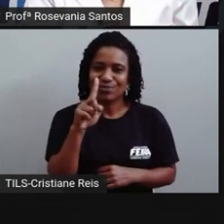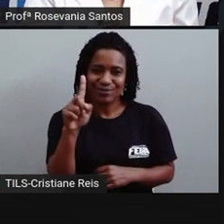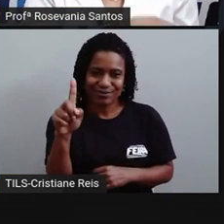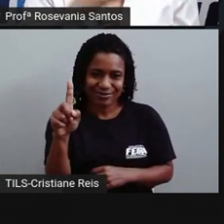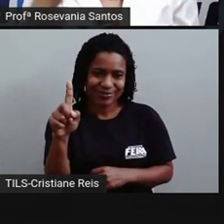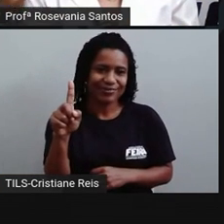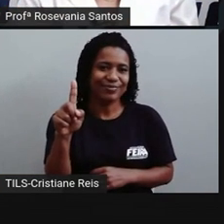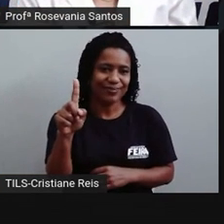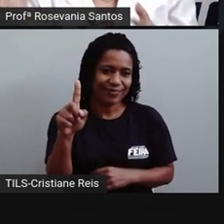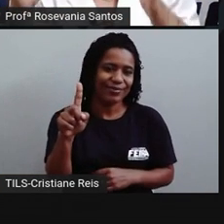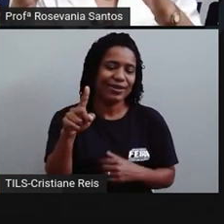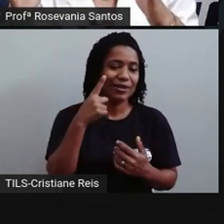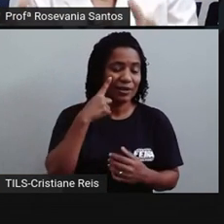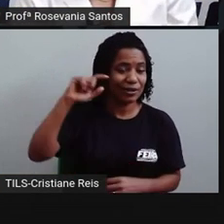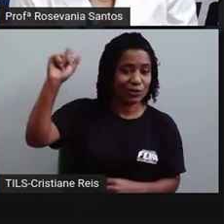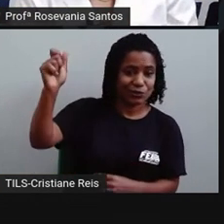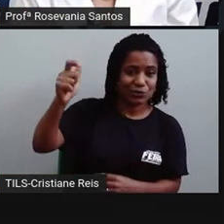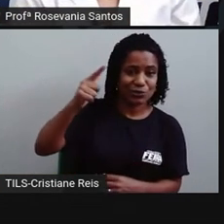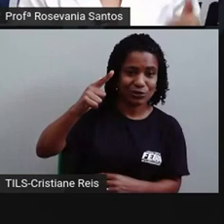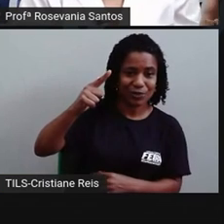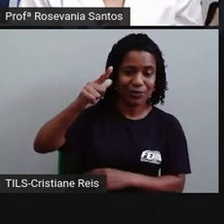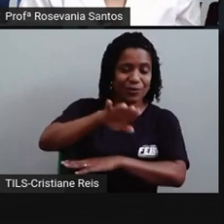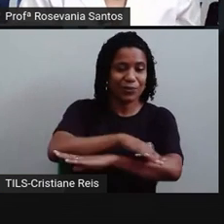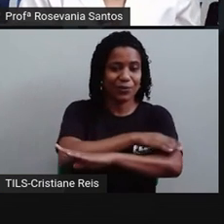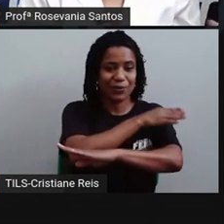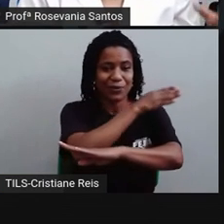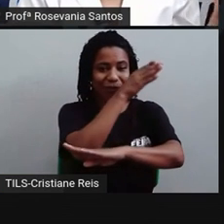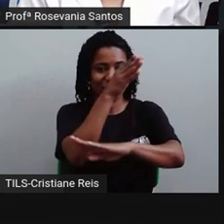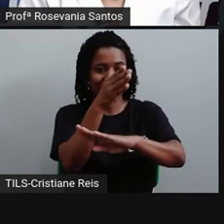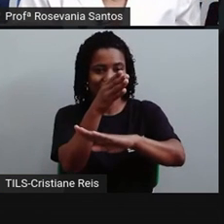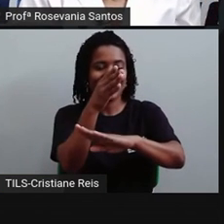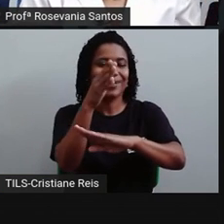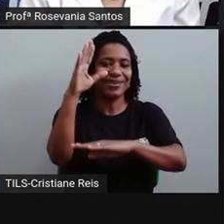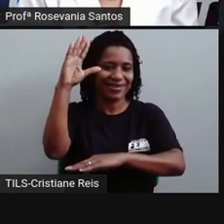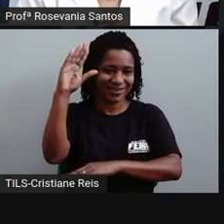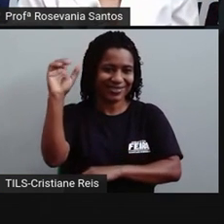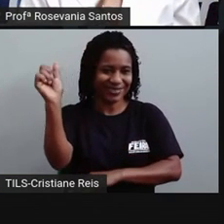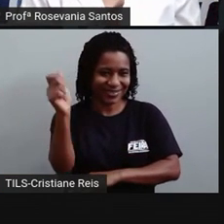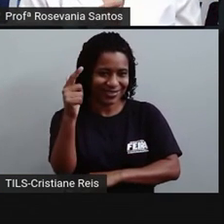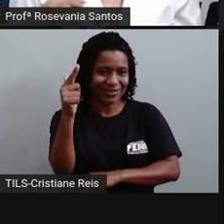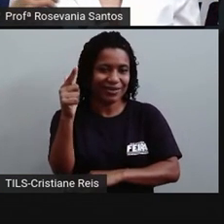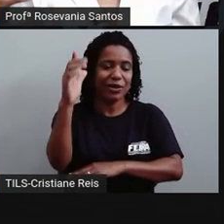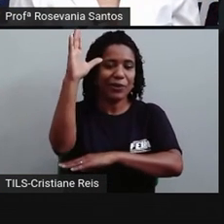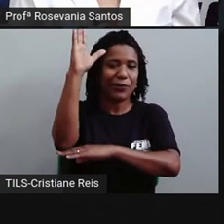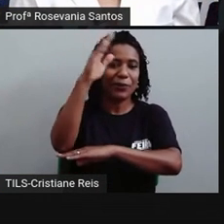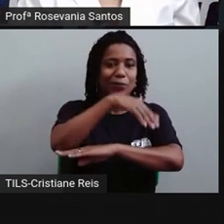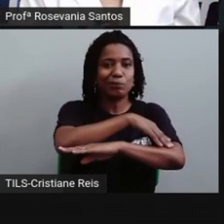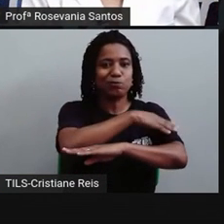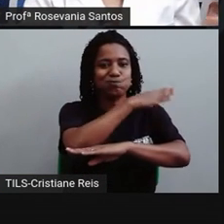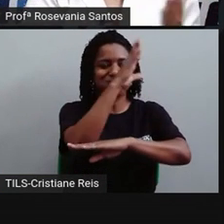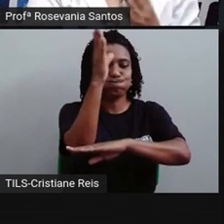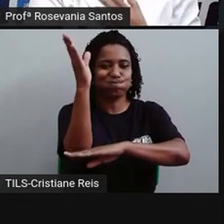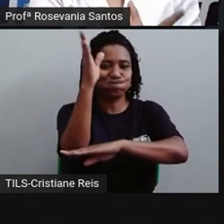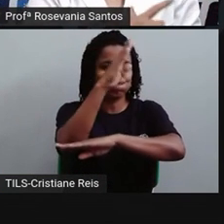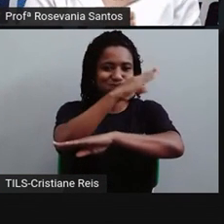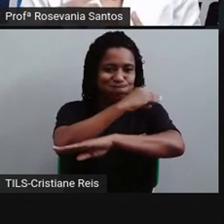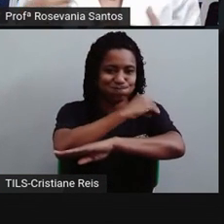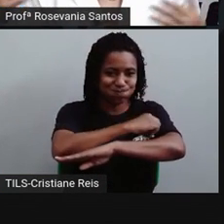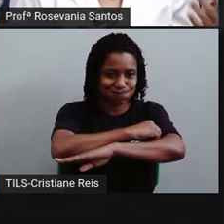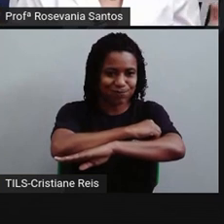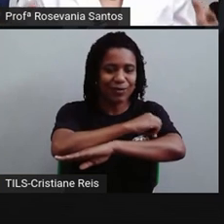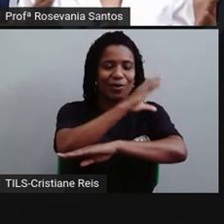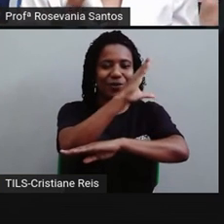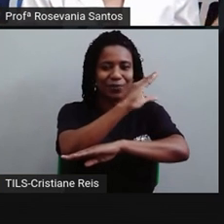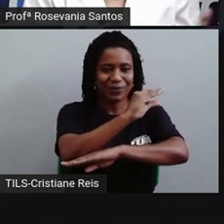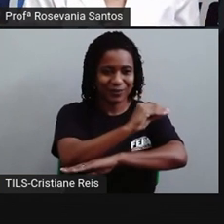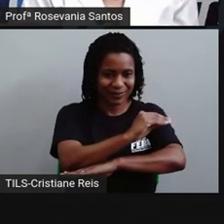separado em uma parte iluminada, que a chama de dia, e uma parte não iluminada, que a gente chama de noite. E o outro é um movimento de translação, que é o que ele